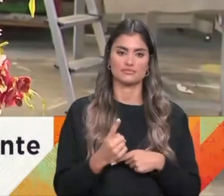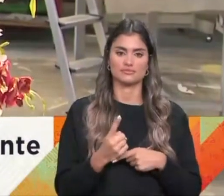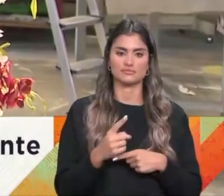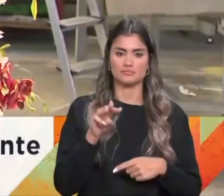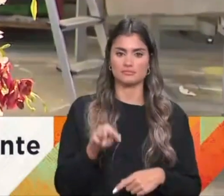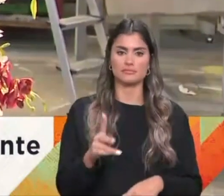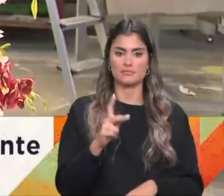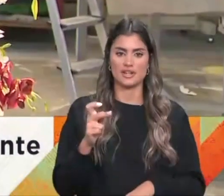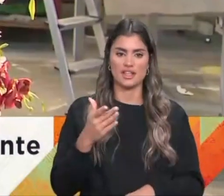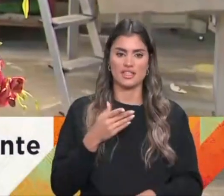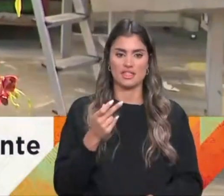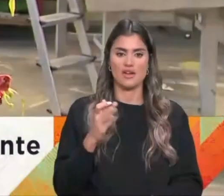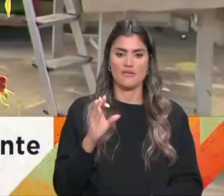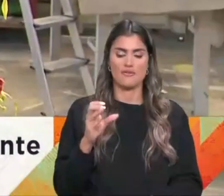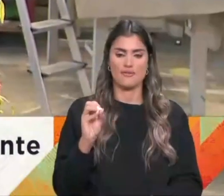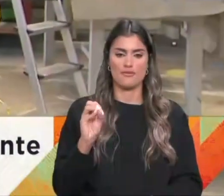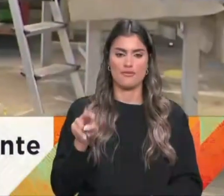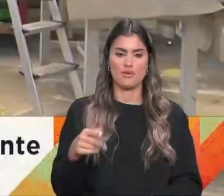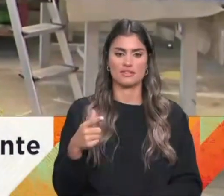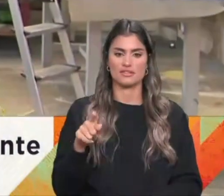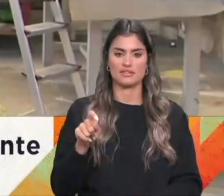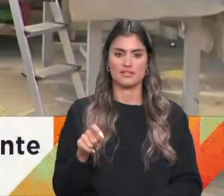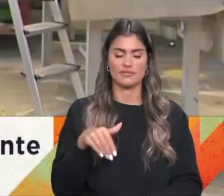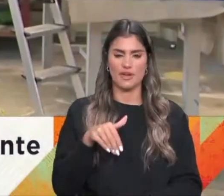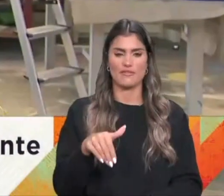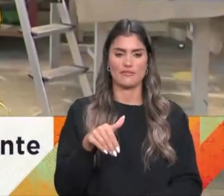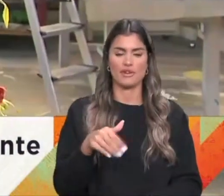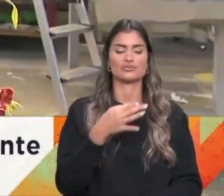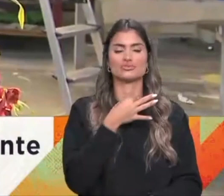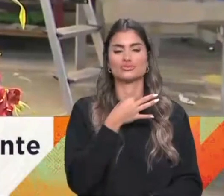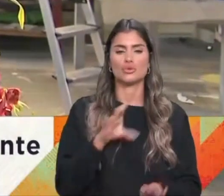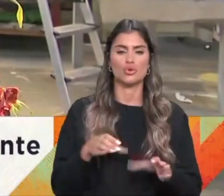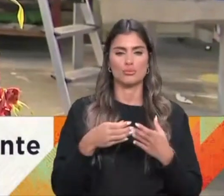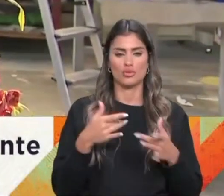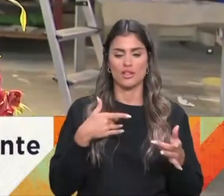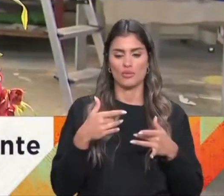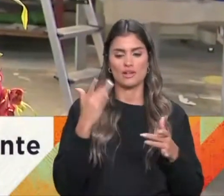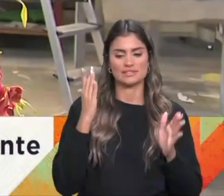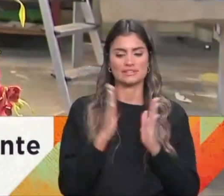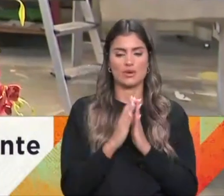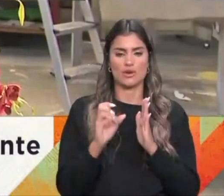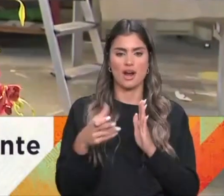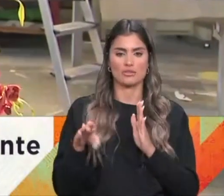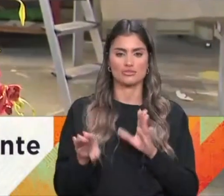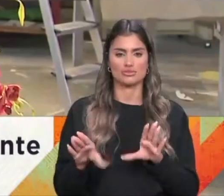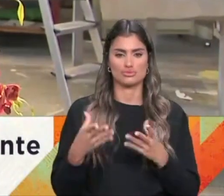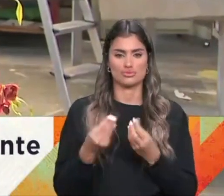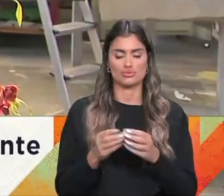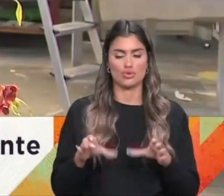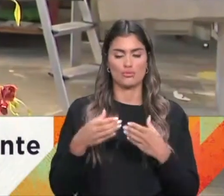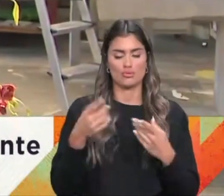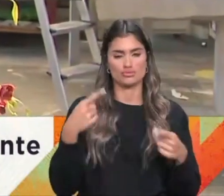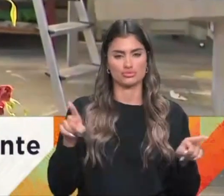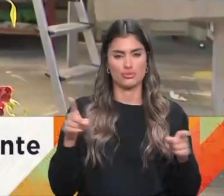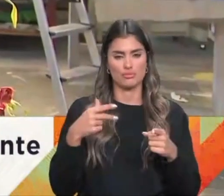Fonte de Augusto Machado vai ser interpretada pelo Coro Nacional do Teatro de São Carlos, acompanhada pela Orquestra Sinfónica Portuguesa.